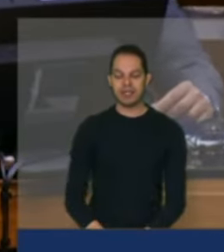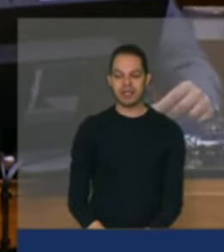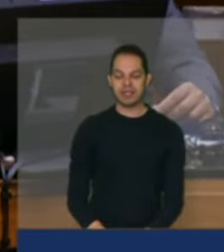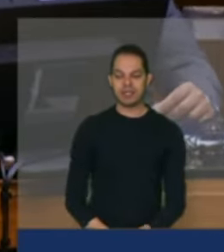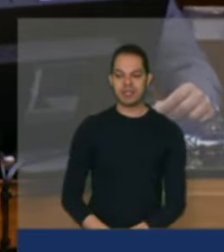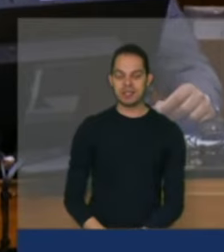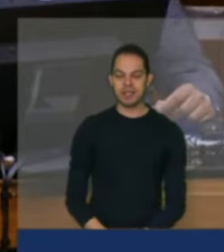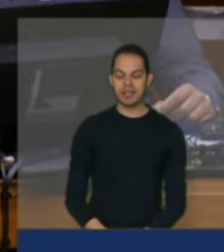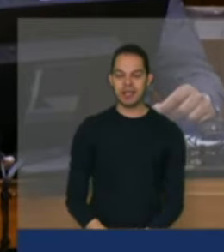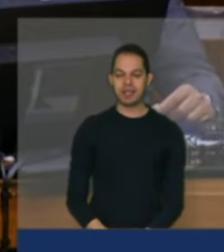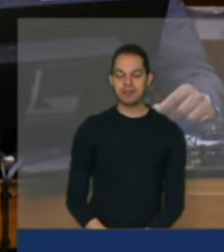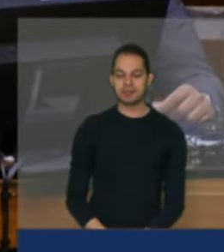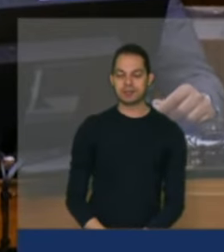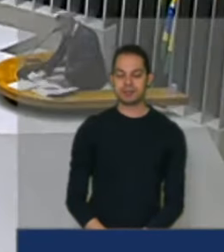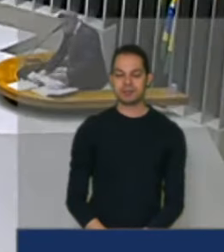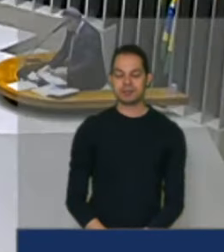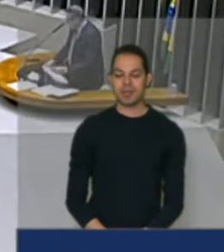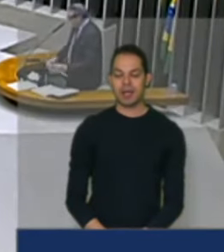Sr.